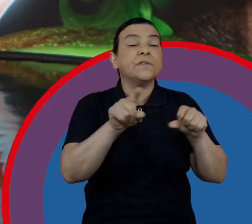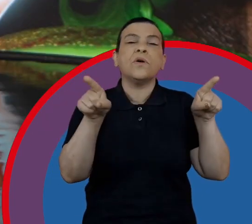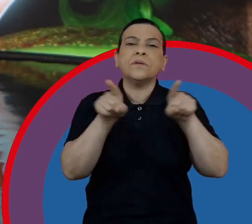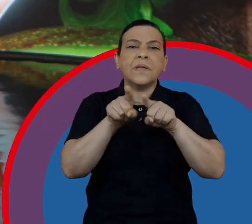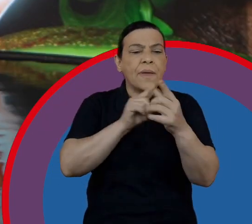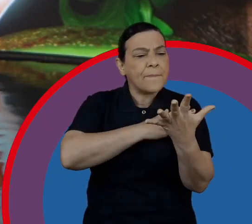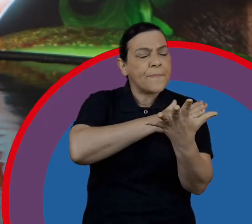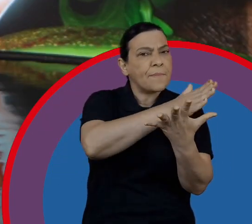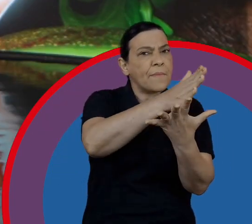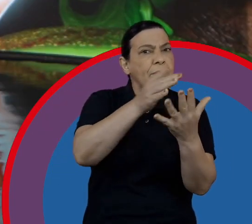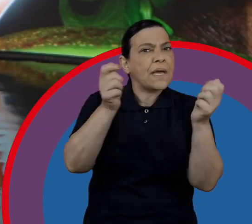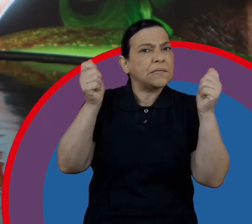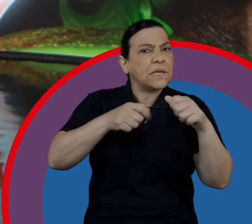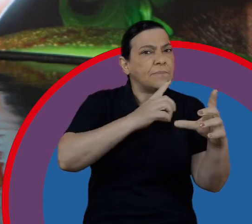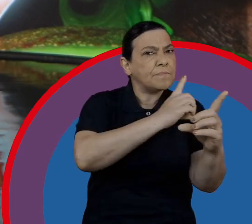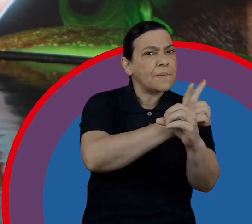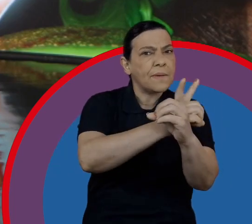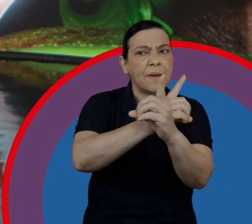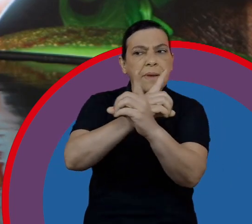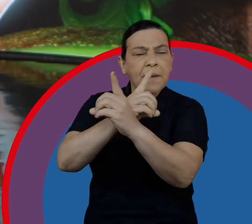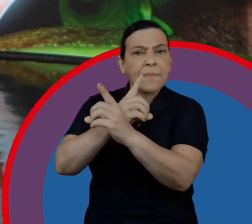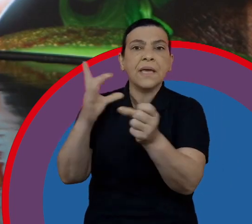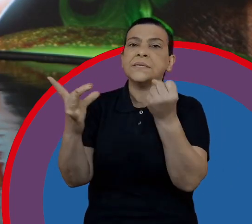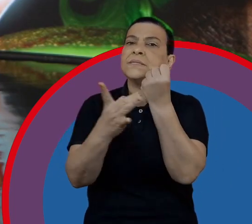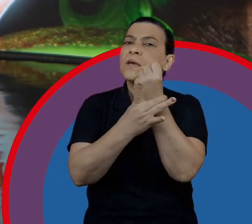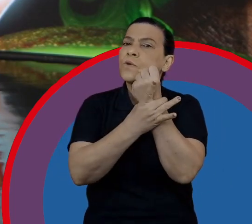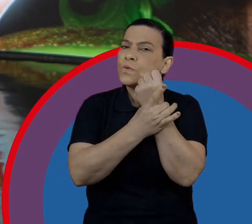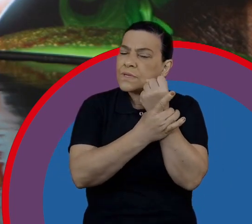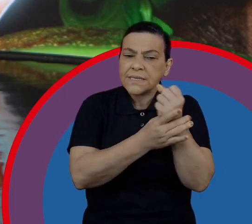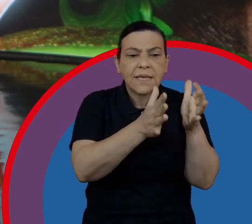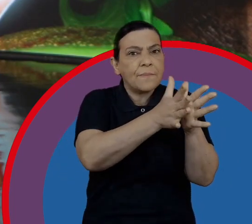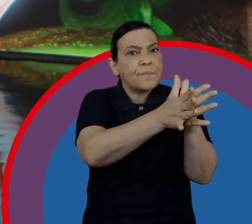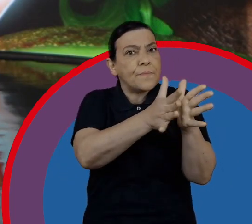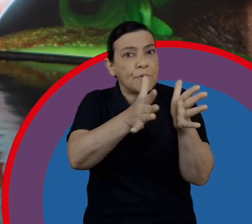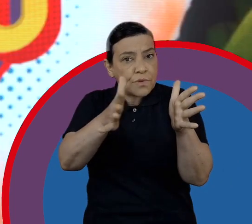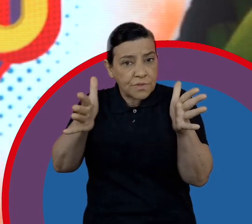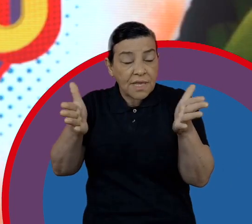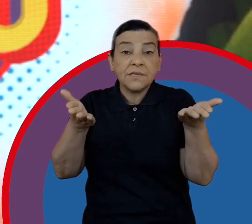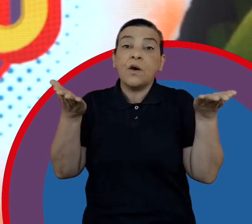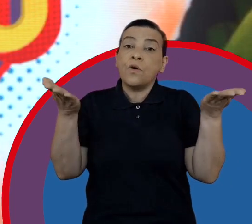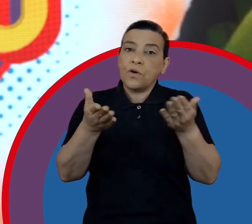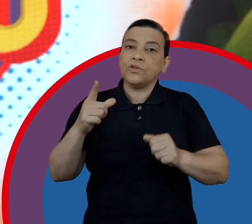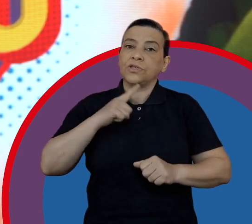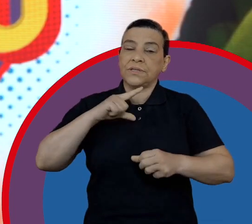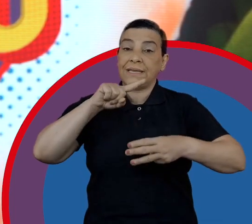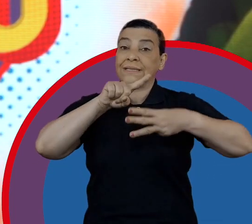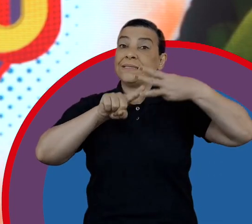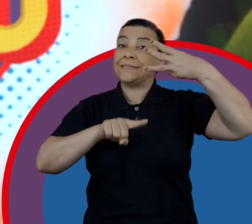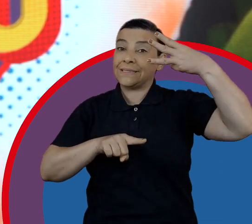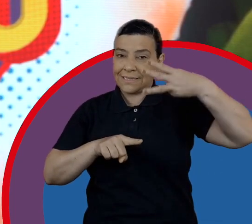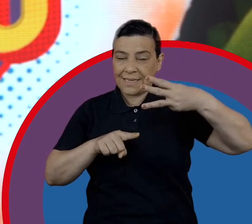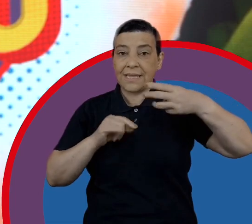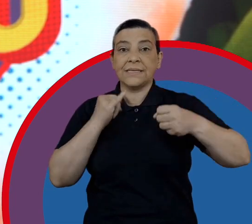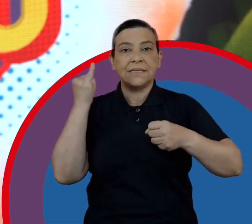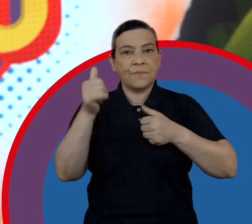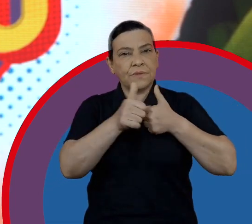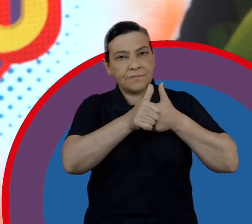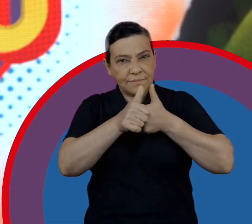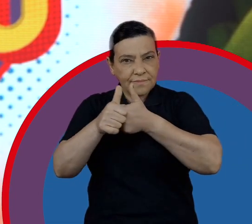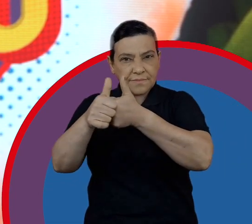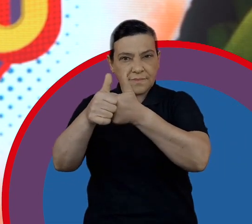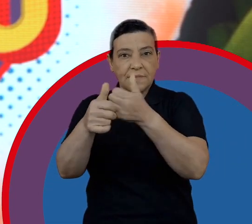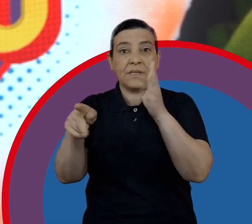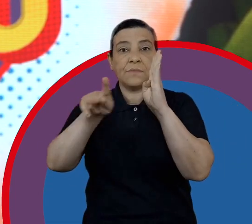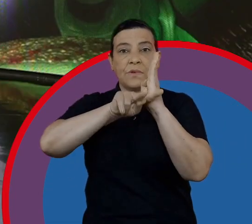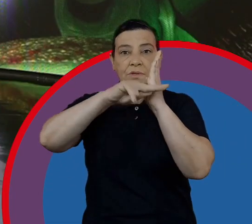visível a todos os elos da cadeia, trazendo segurança para todo o processo. Atualmente temos três cadeias rastreadas com a